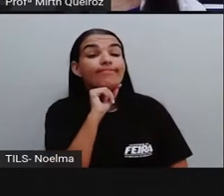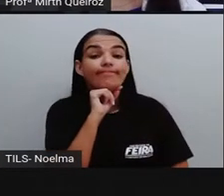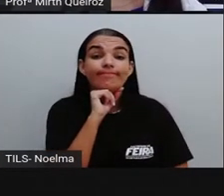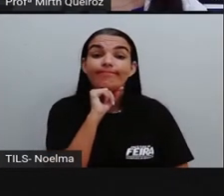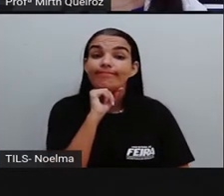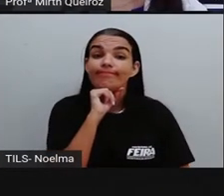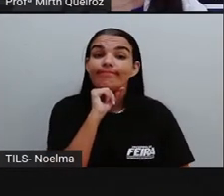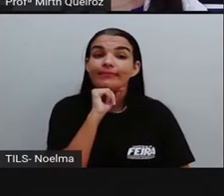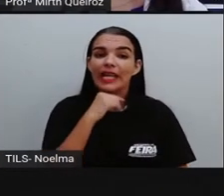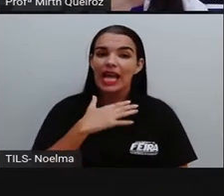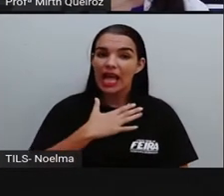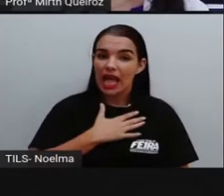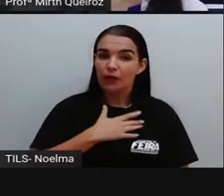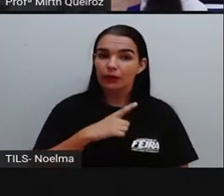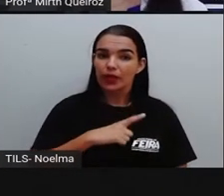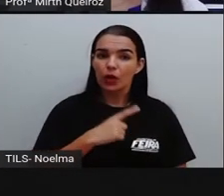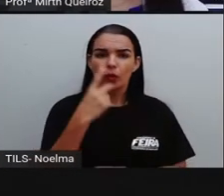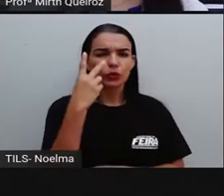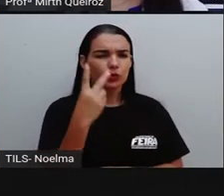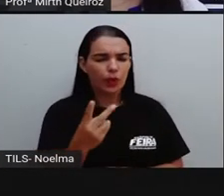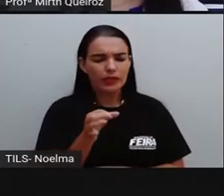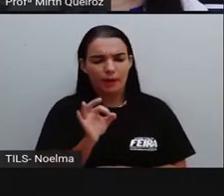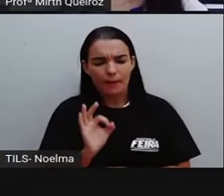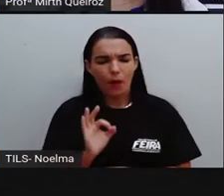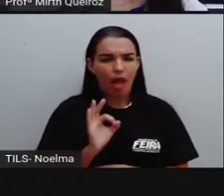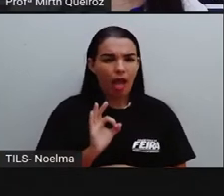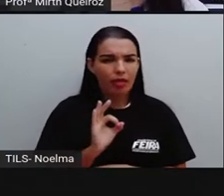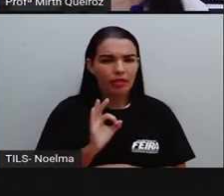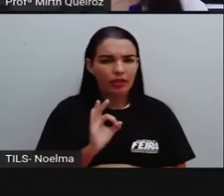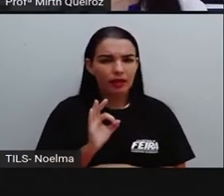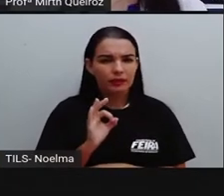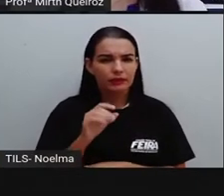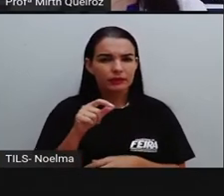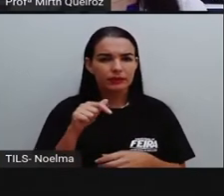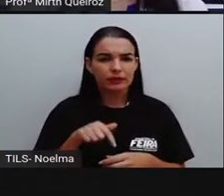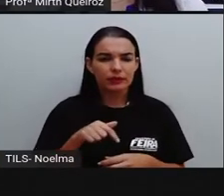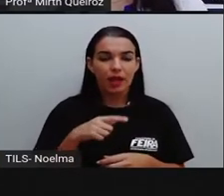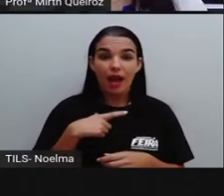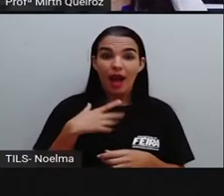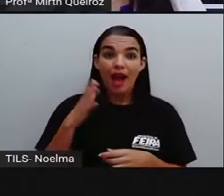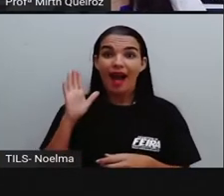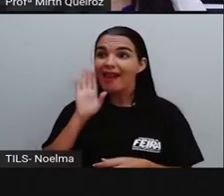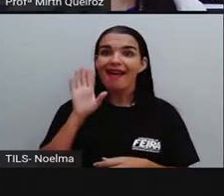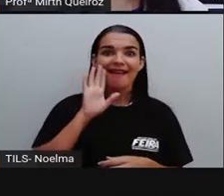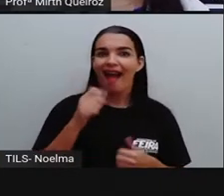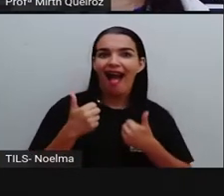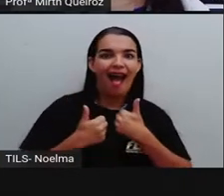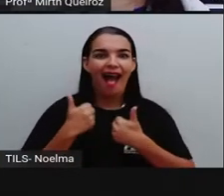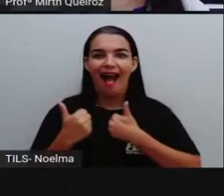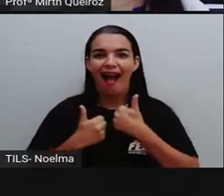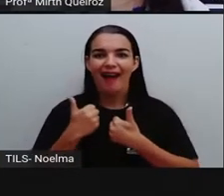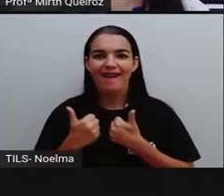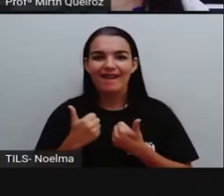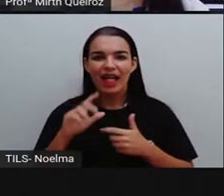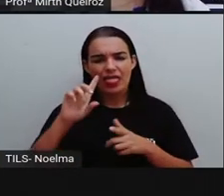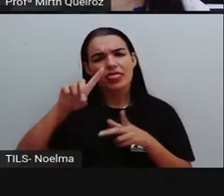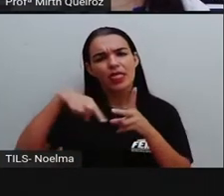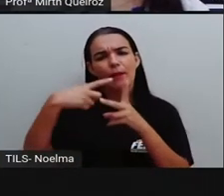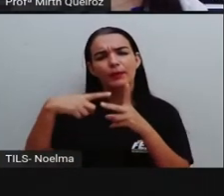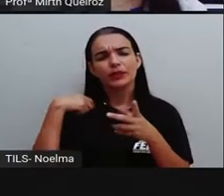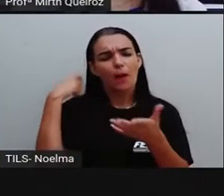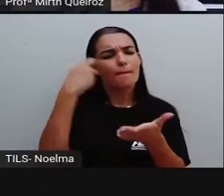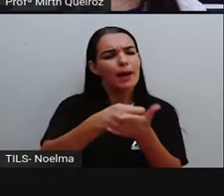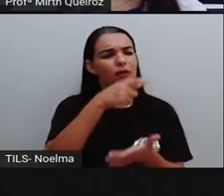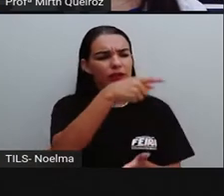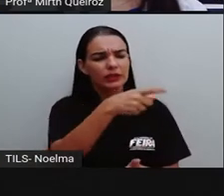Hum... Eu tenho umas moedinhas aqui. Uau! Da hora! Depois eu te pago,